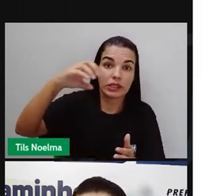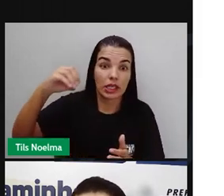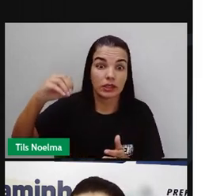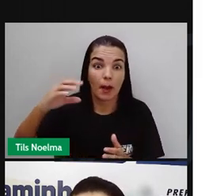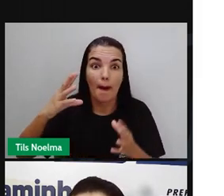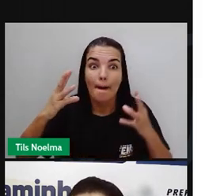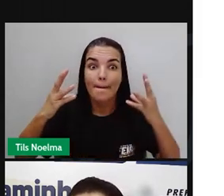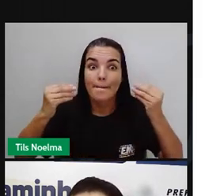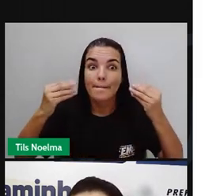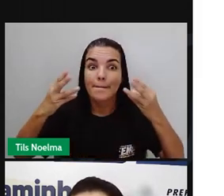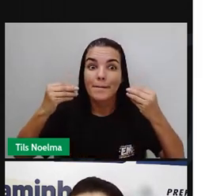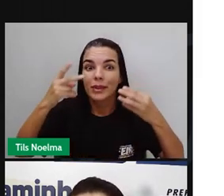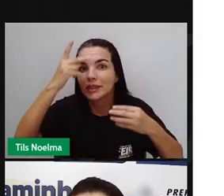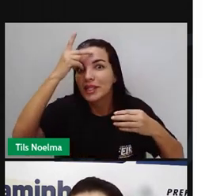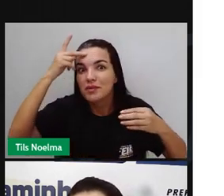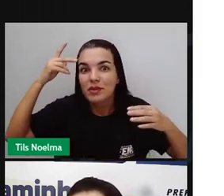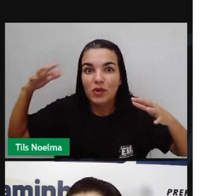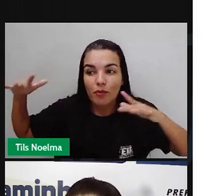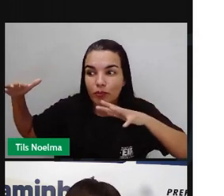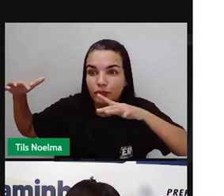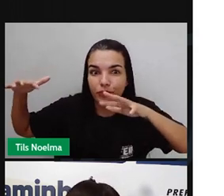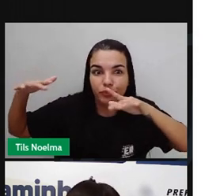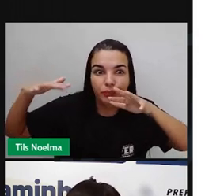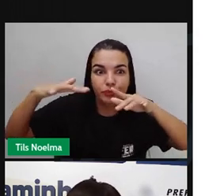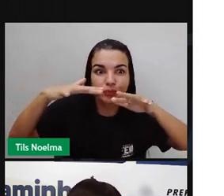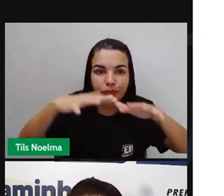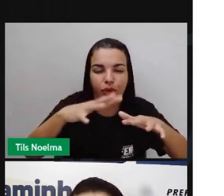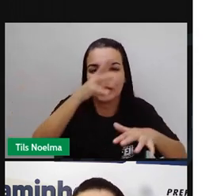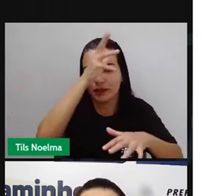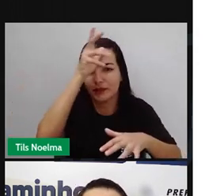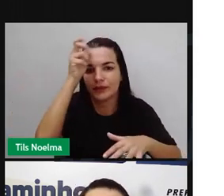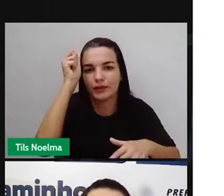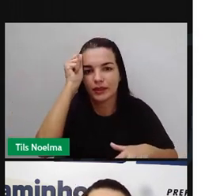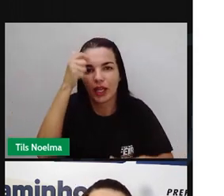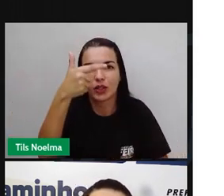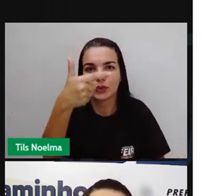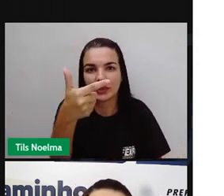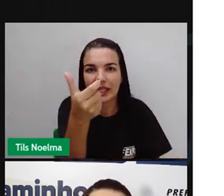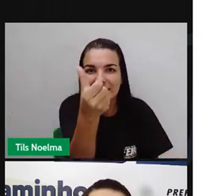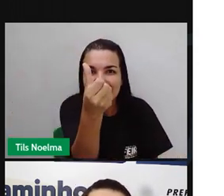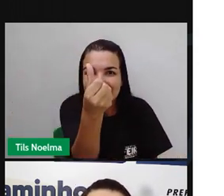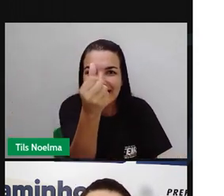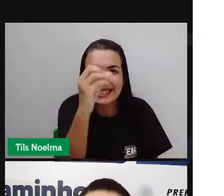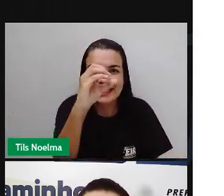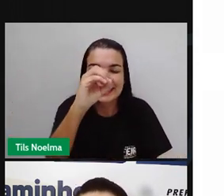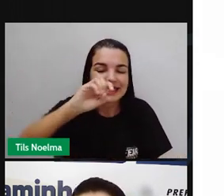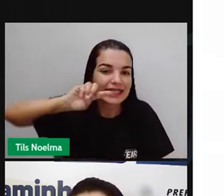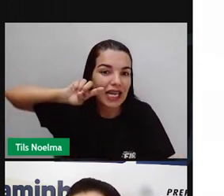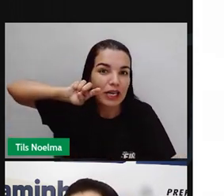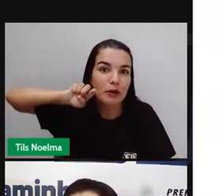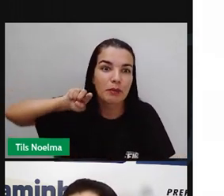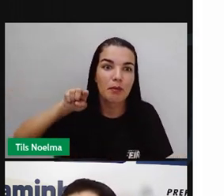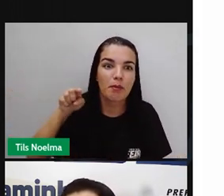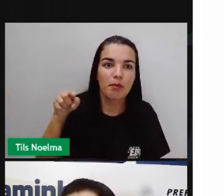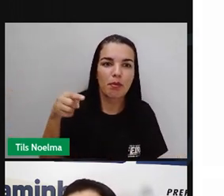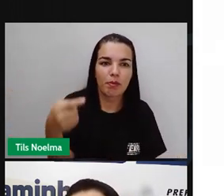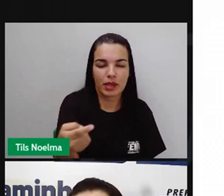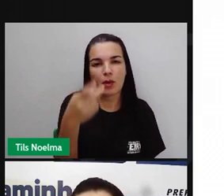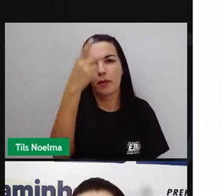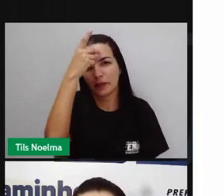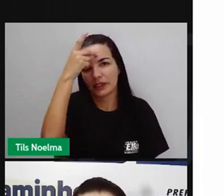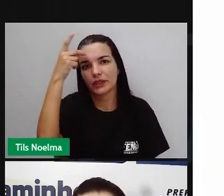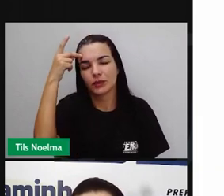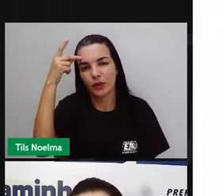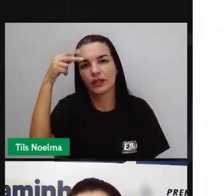mais de 260 mil nordestinos nós vimos aí que chegou-se a